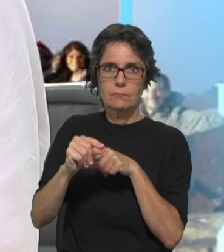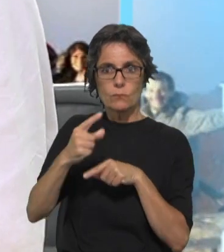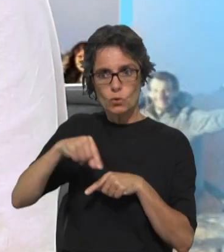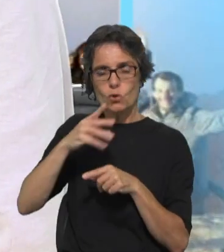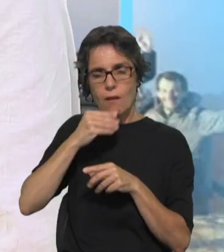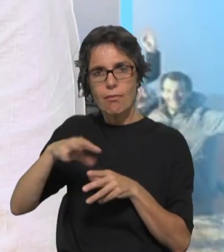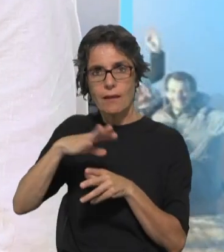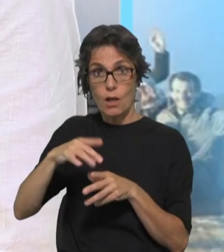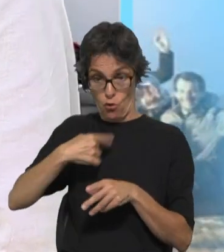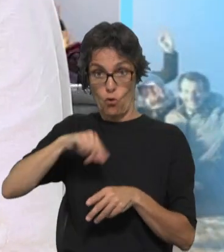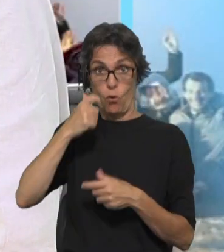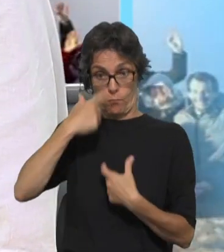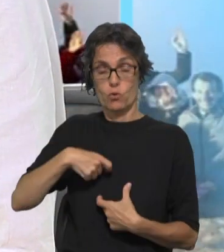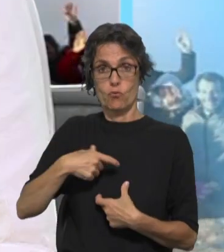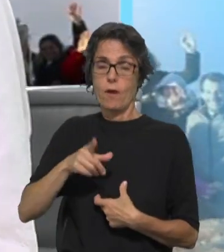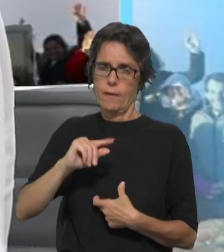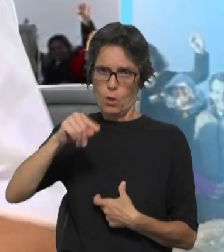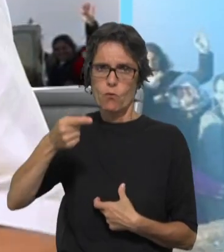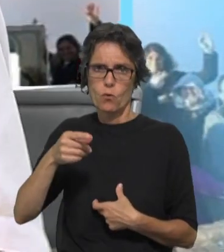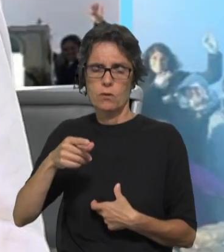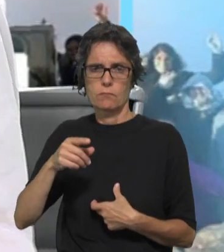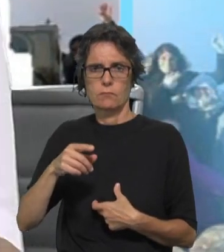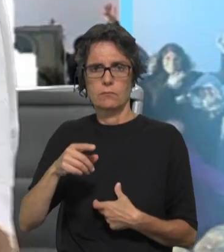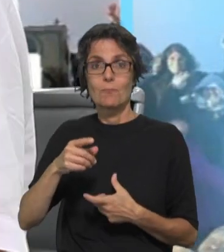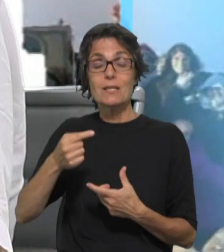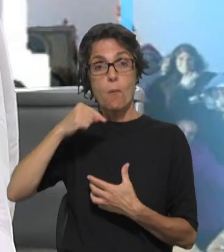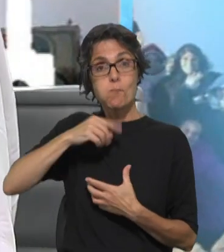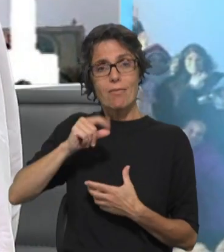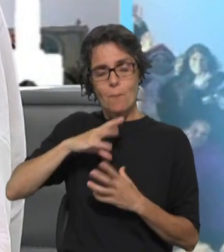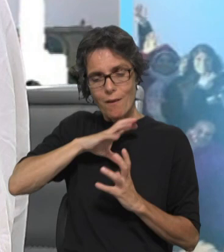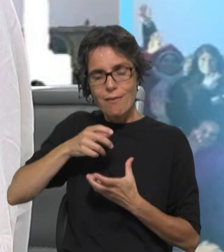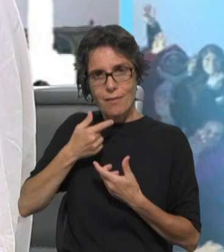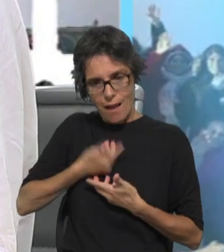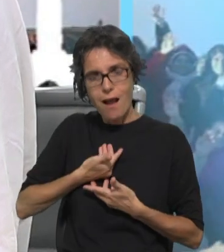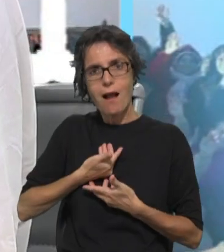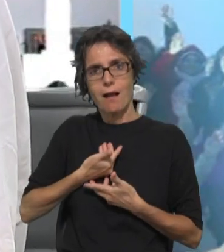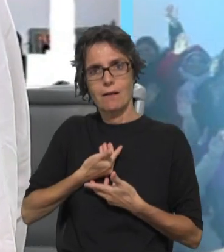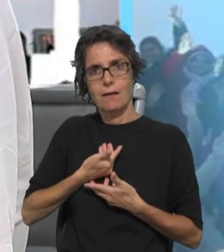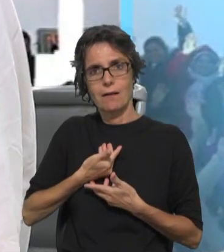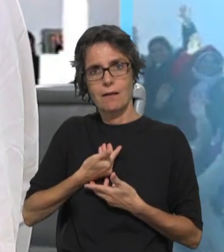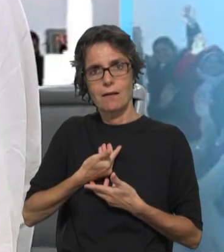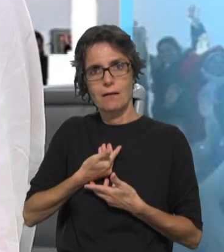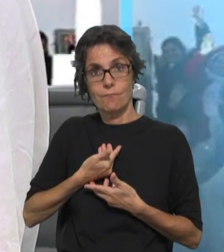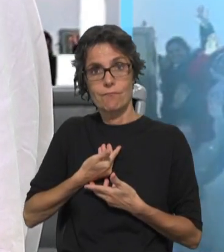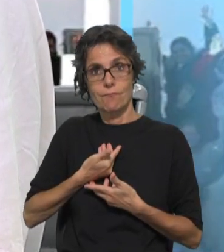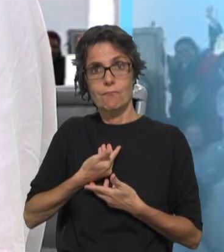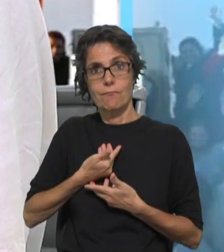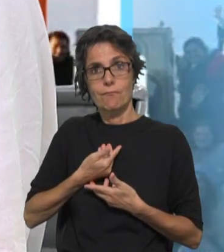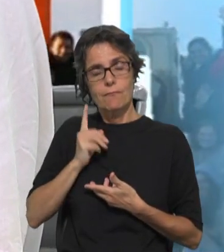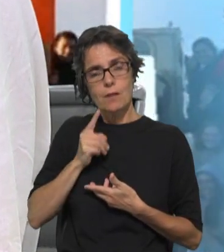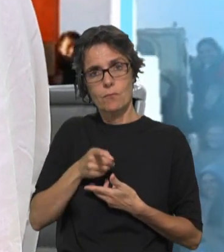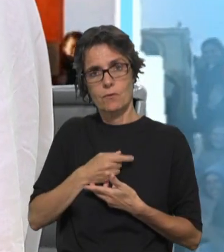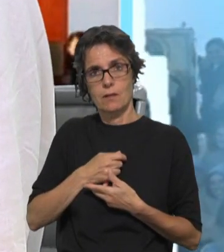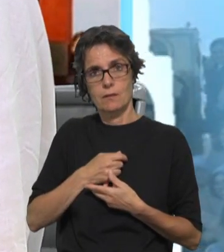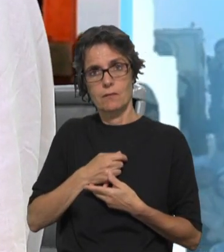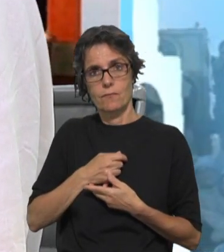dimensões que fazem do ser humano um ser distinto de todos os outros seres. Mas também Somos Terra.